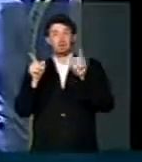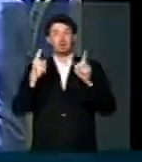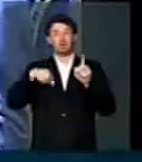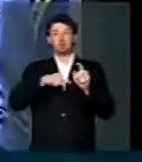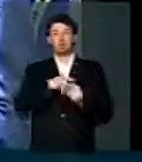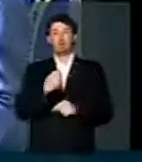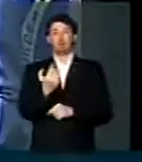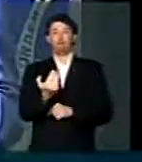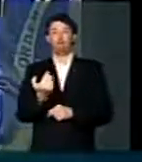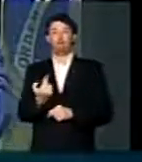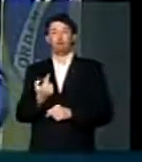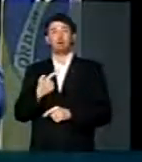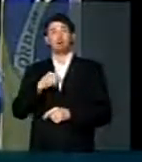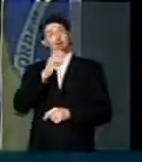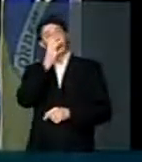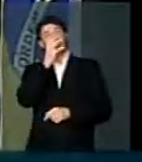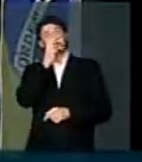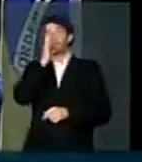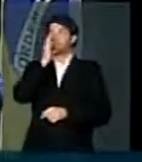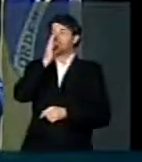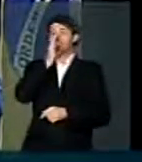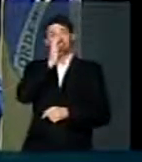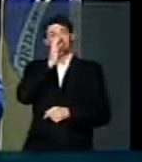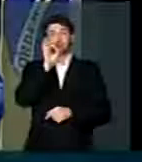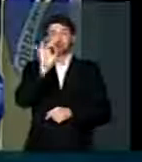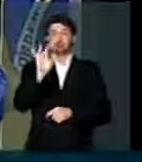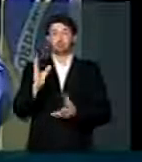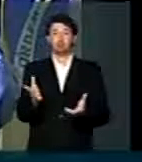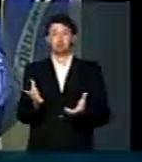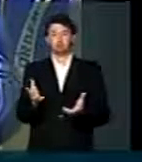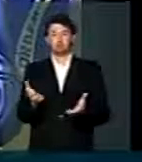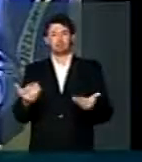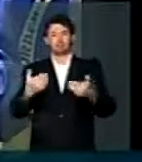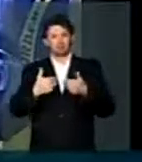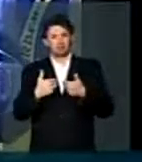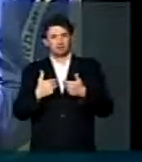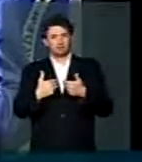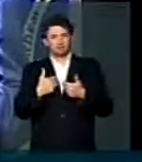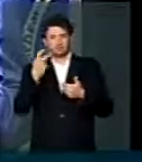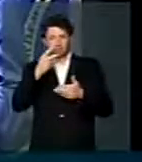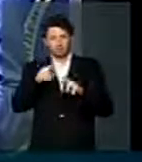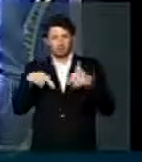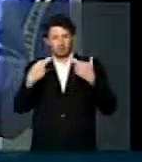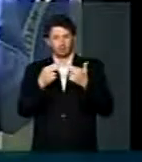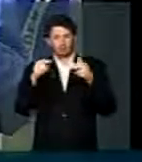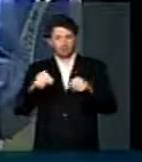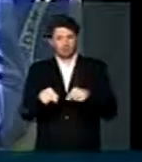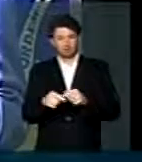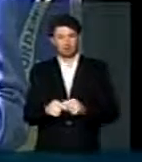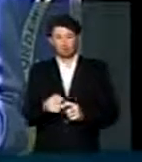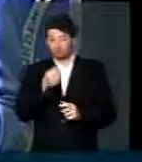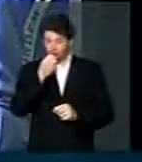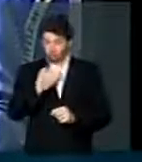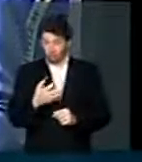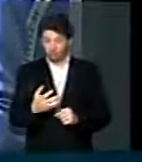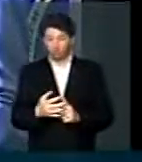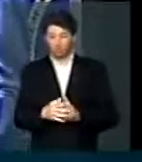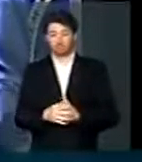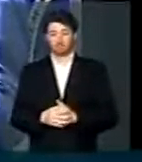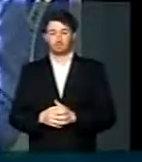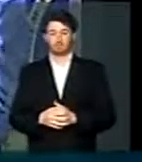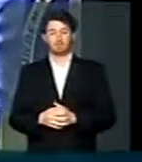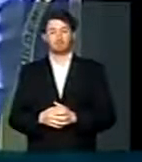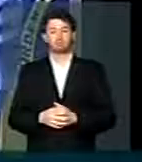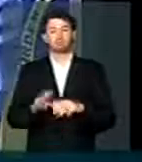Esse fogo cruzado entre o Maranhão e o Ceará, onde as coisas